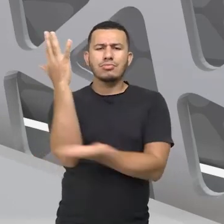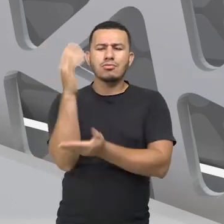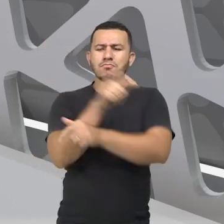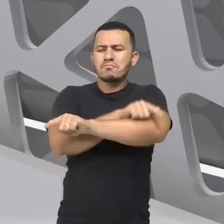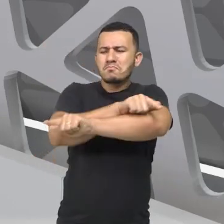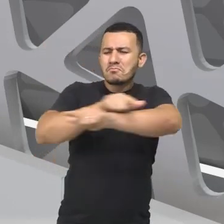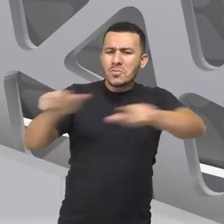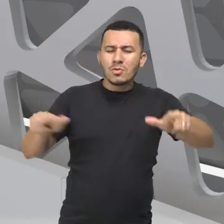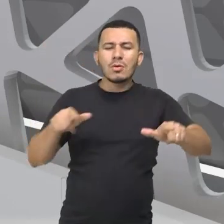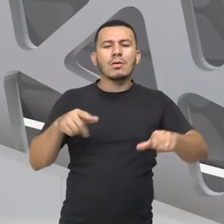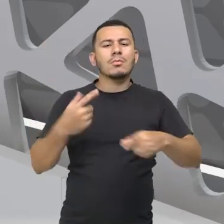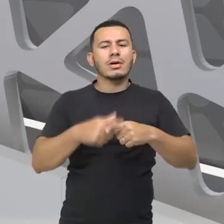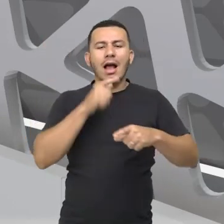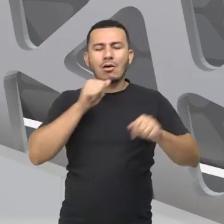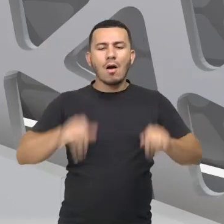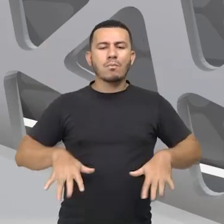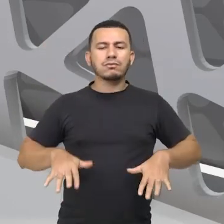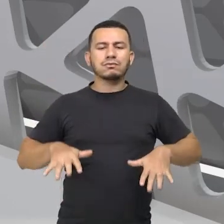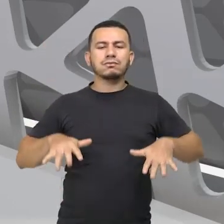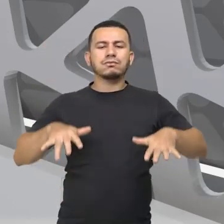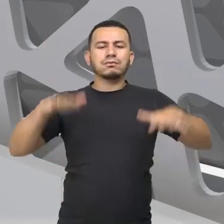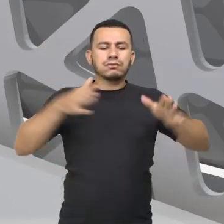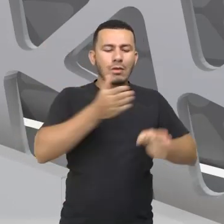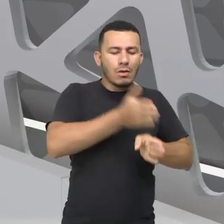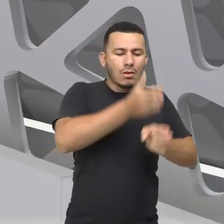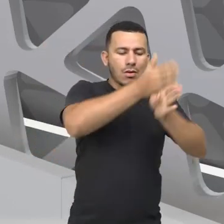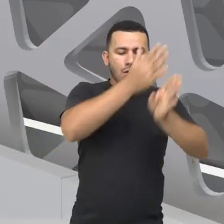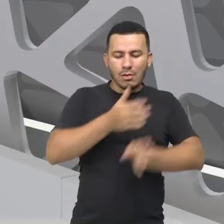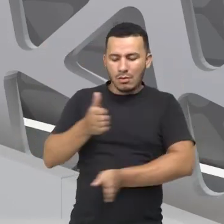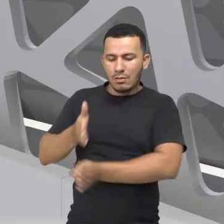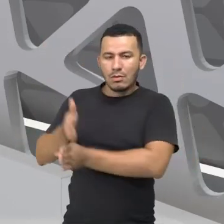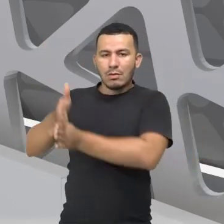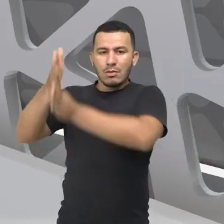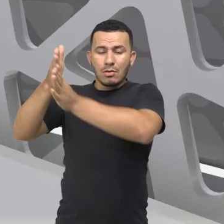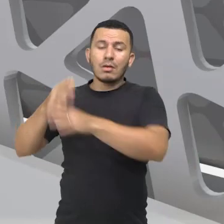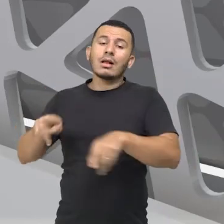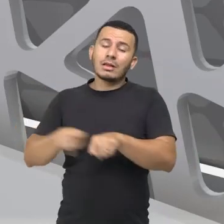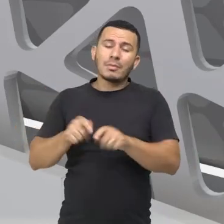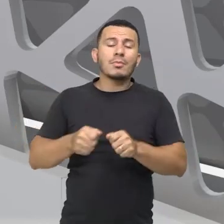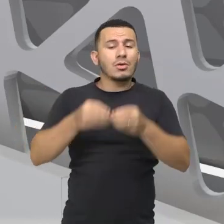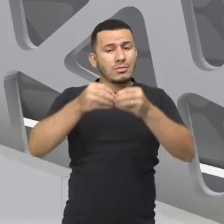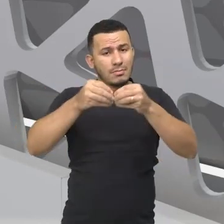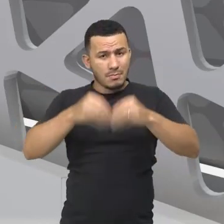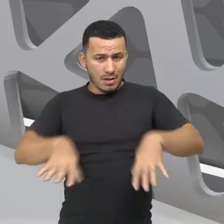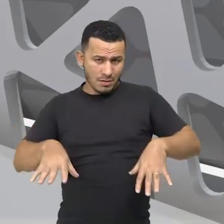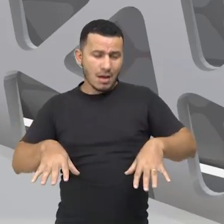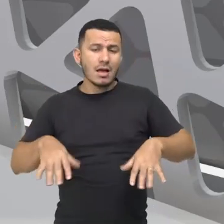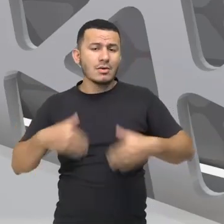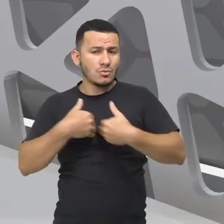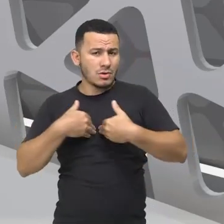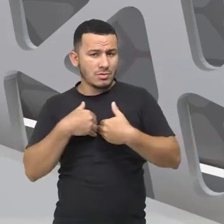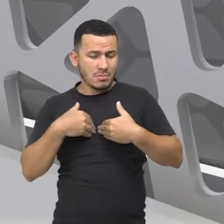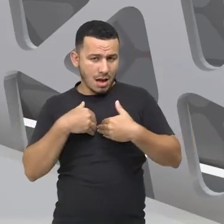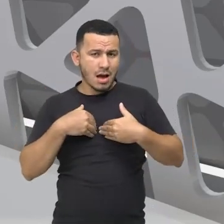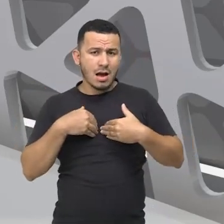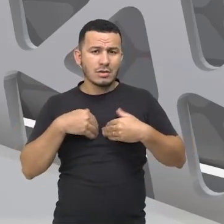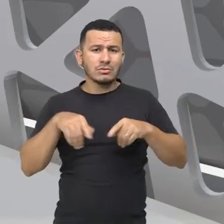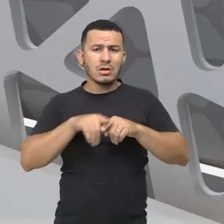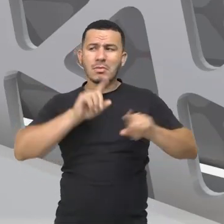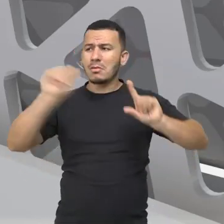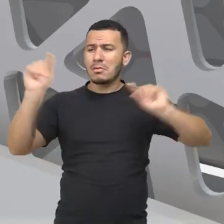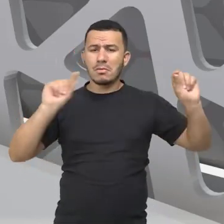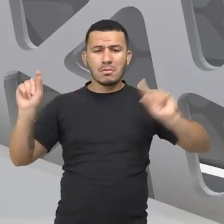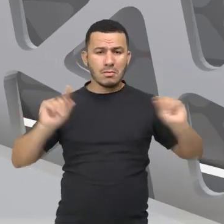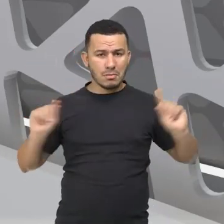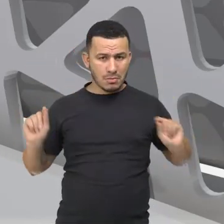alagada, e ainda a gente vai verificar também que pode haver a perda da fauna. Então, aí, dentro